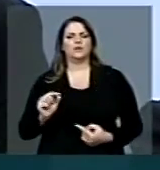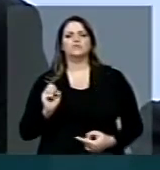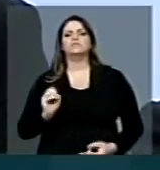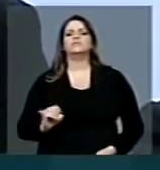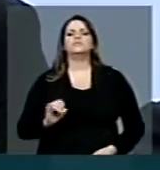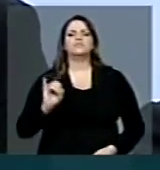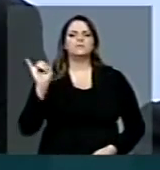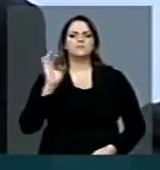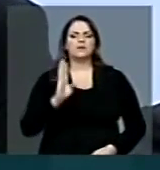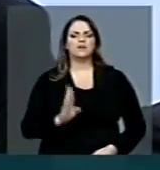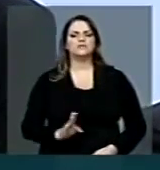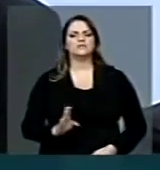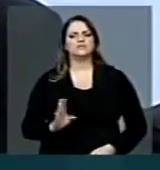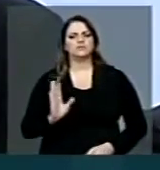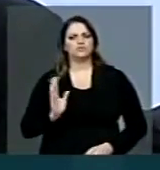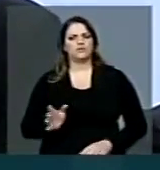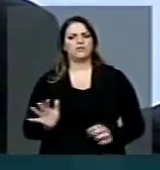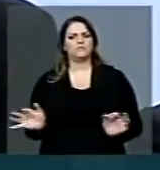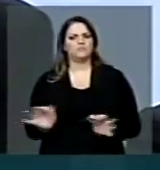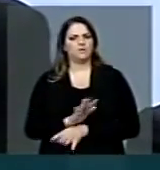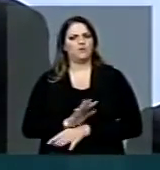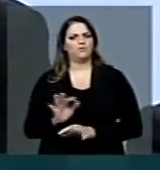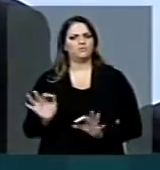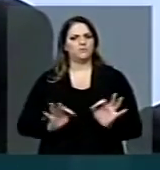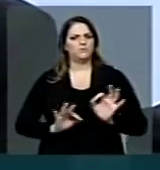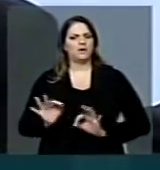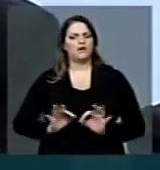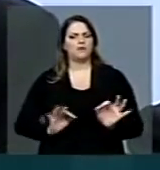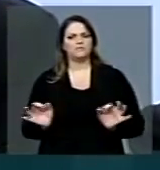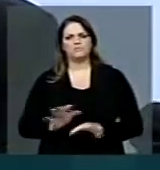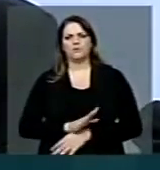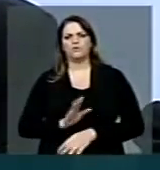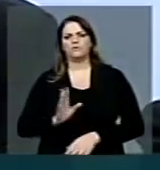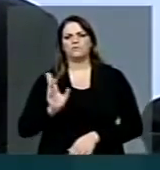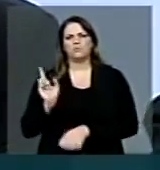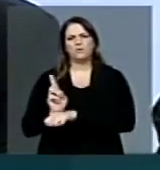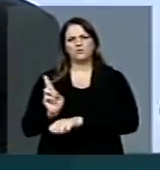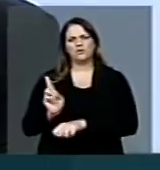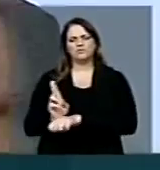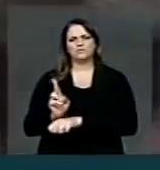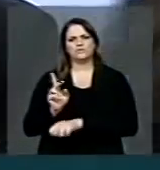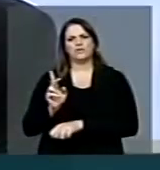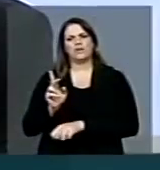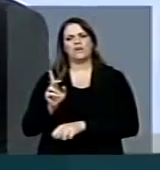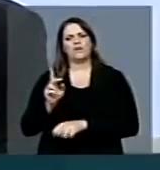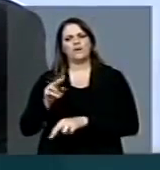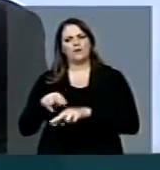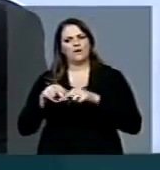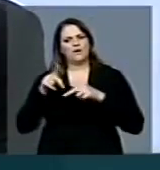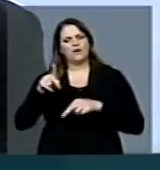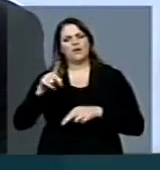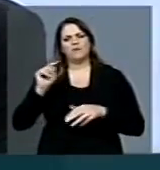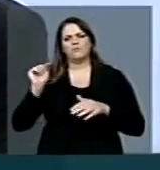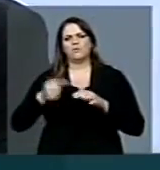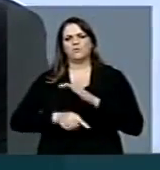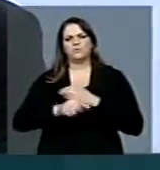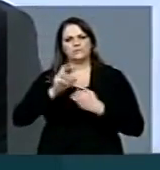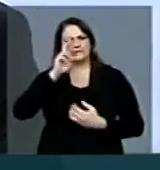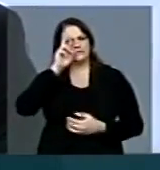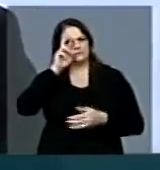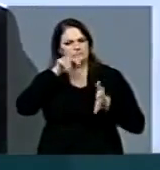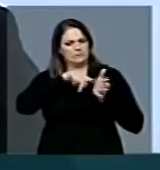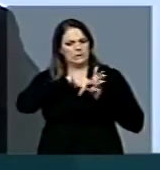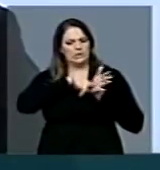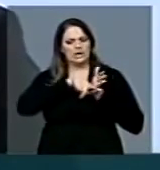está preparado para se proteger desse nível de espionagem que foi construída pelo